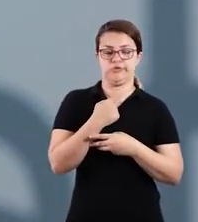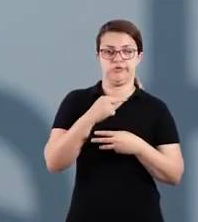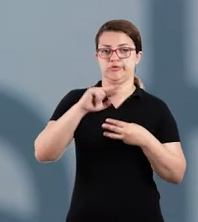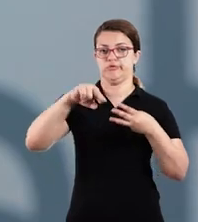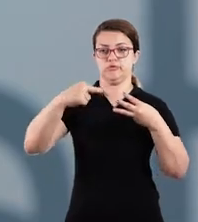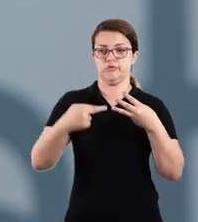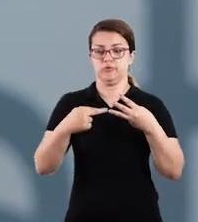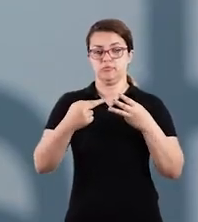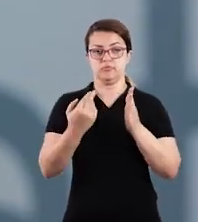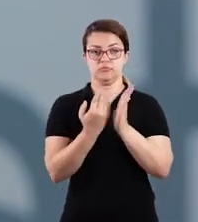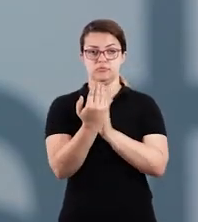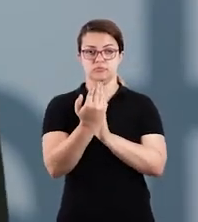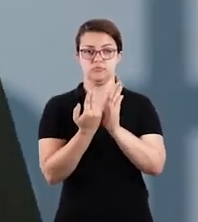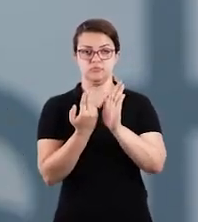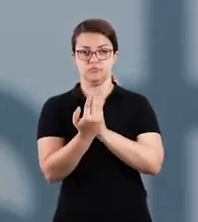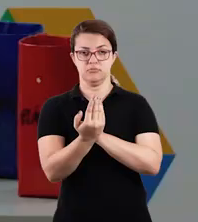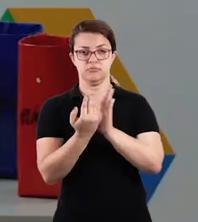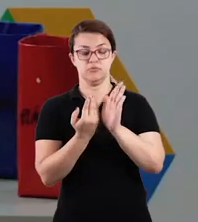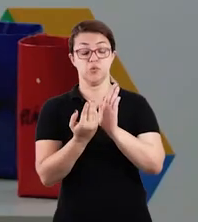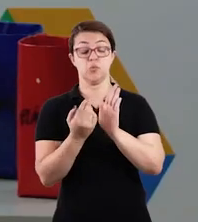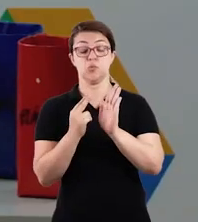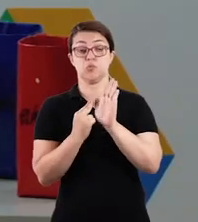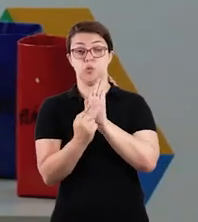vão separando nessa tabelinha.